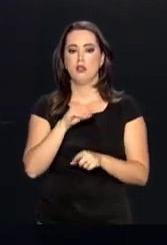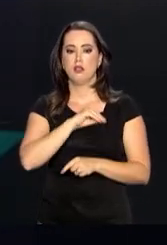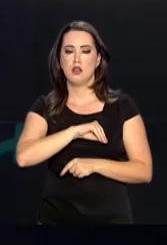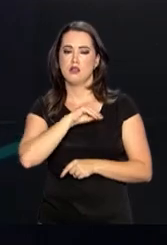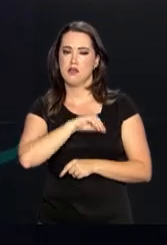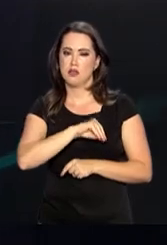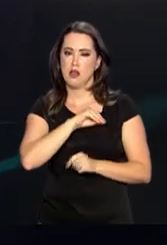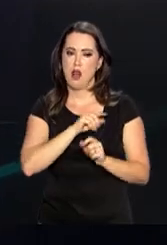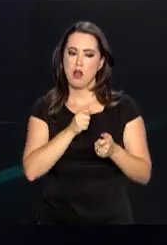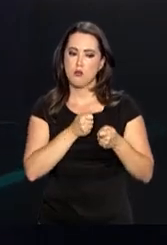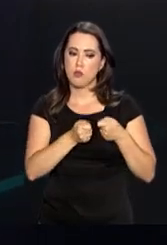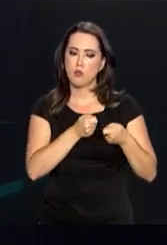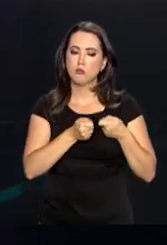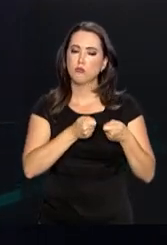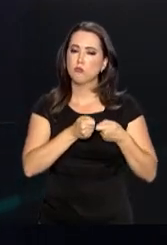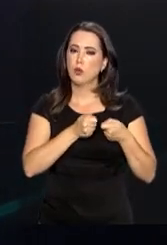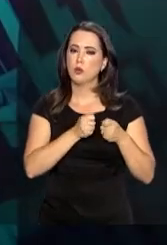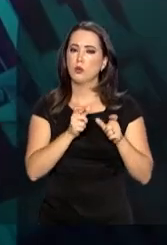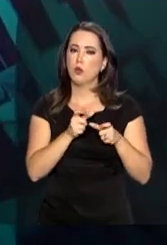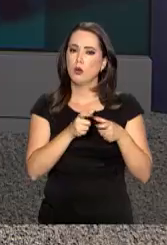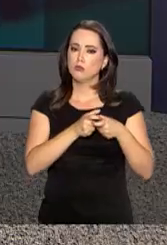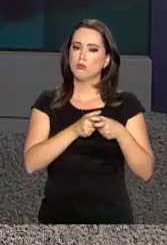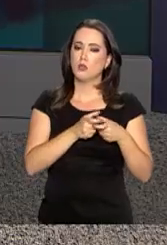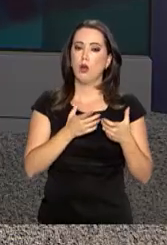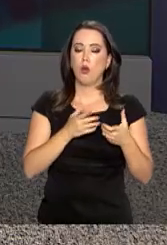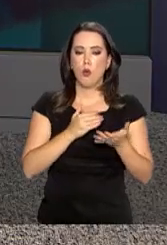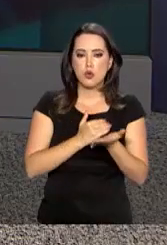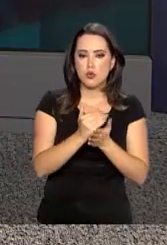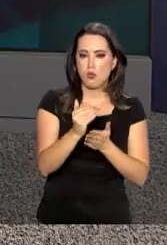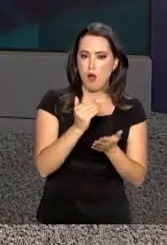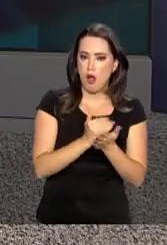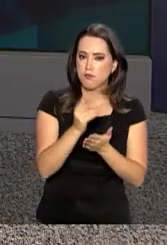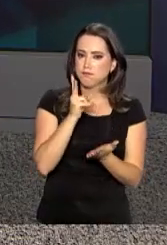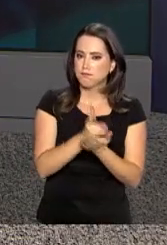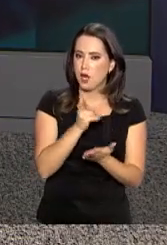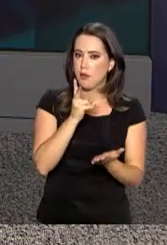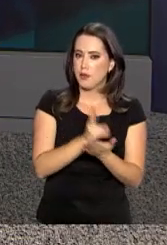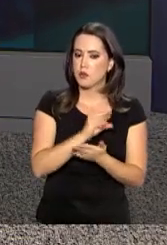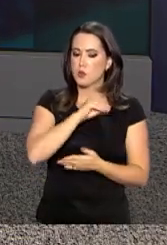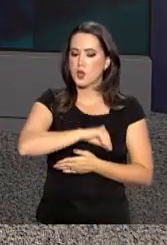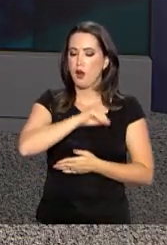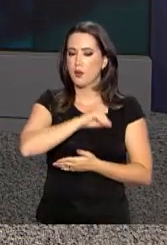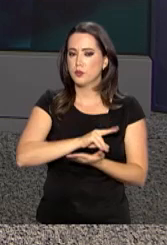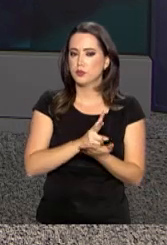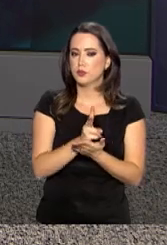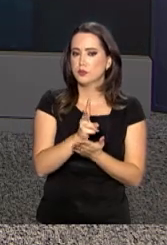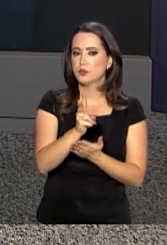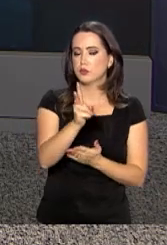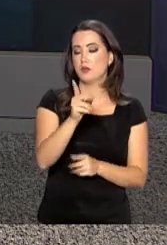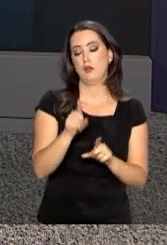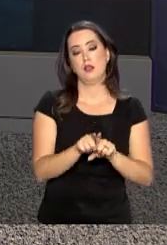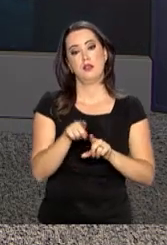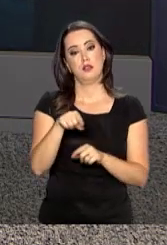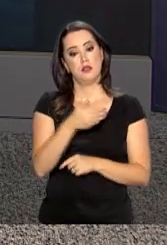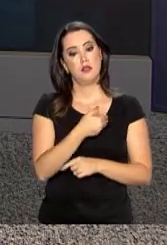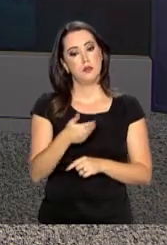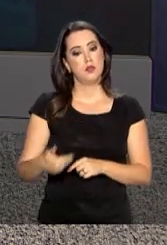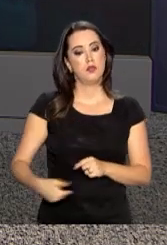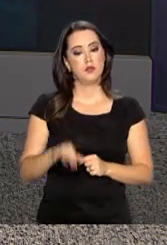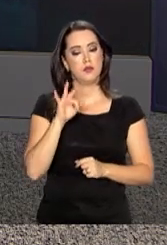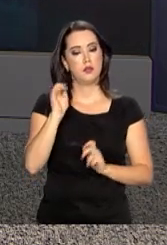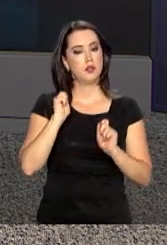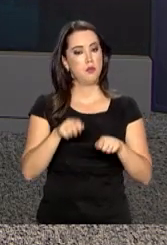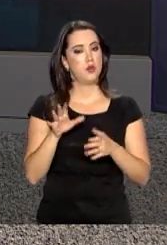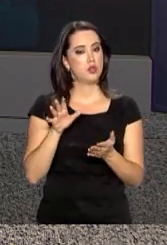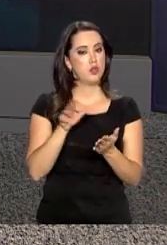salário dos servidores públicos. Outra alternativa apresentada pelos economistas é a União assumir a